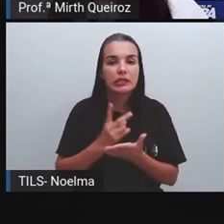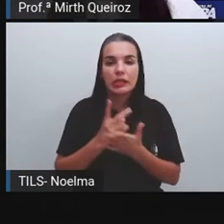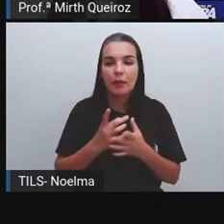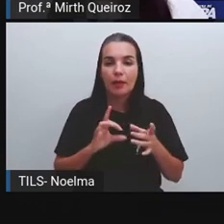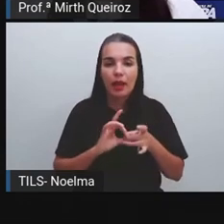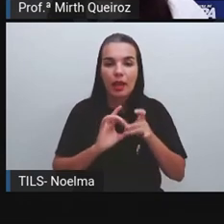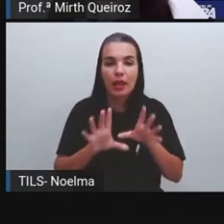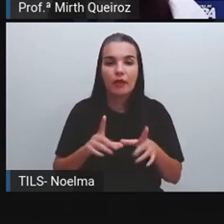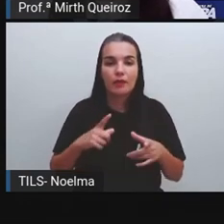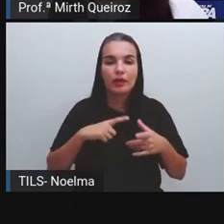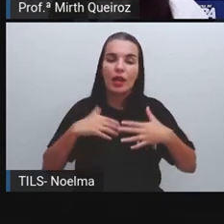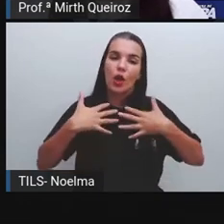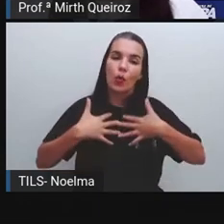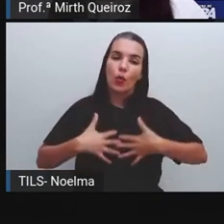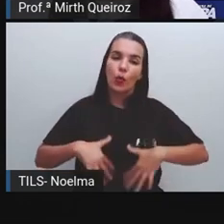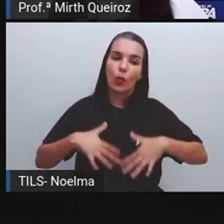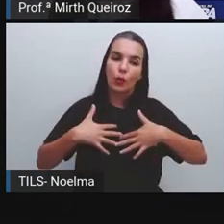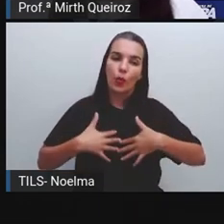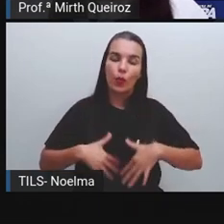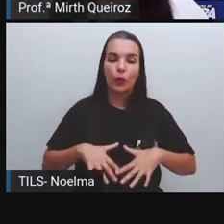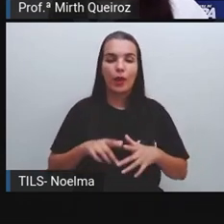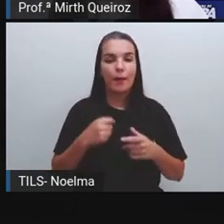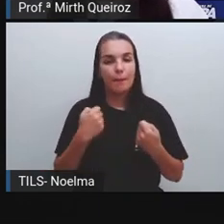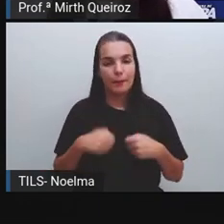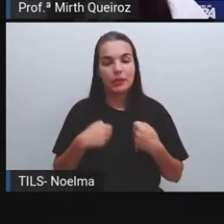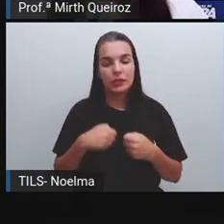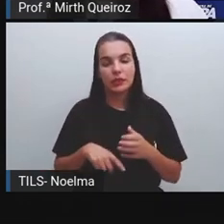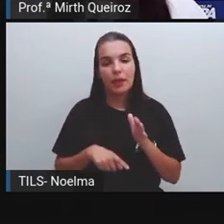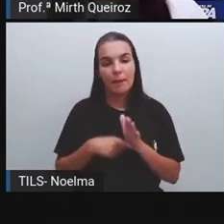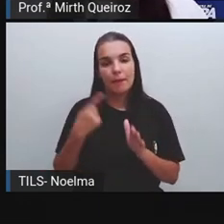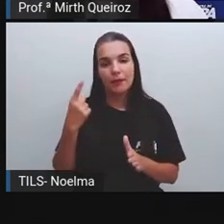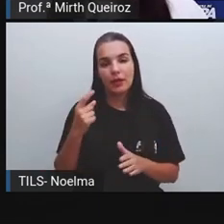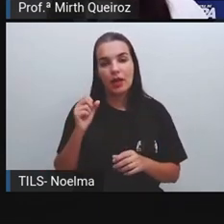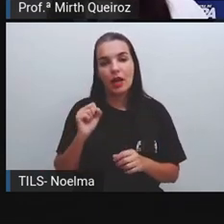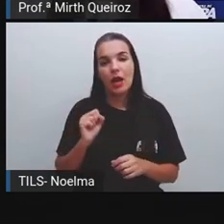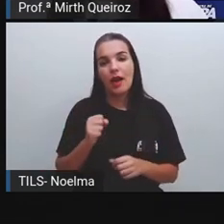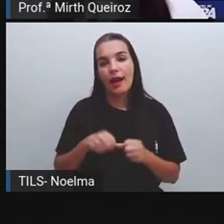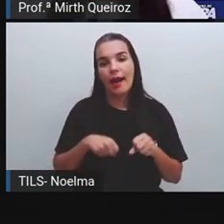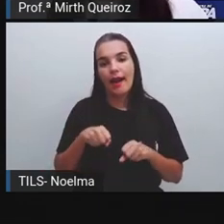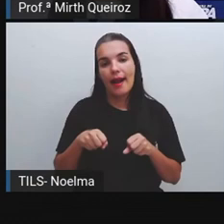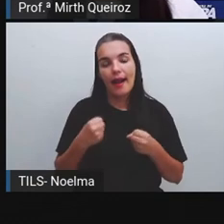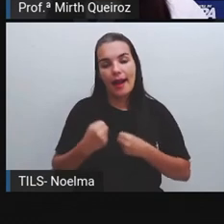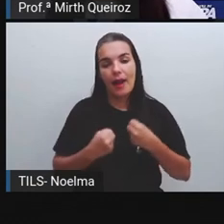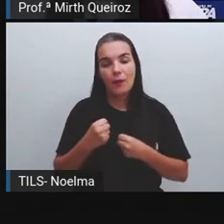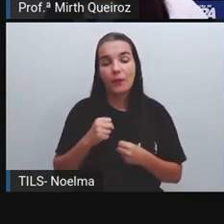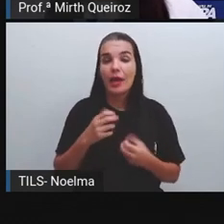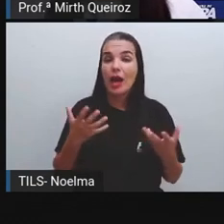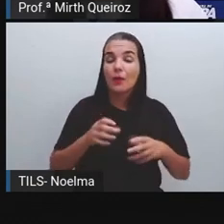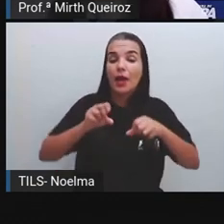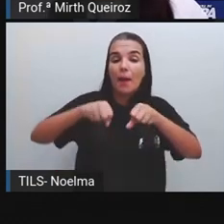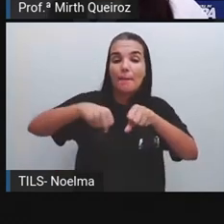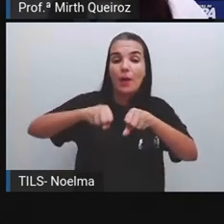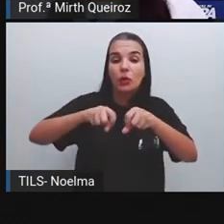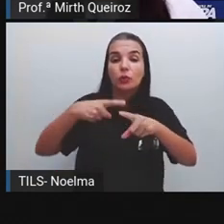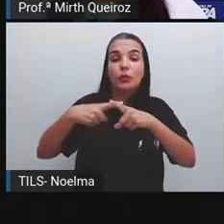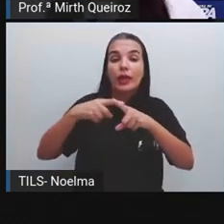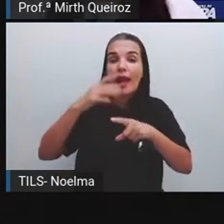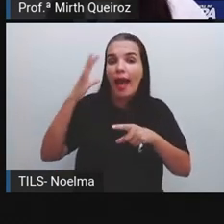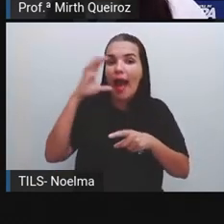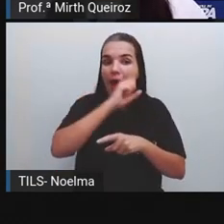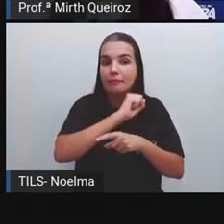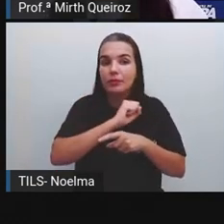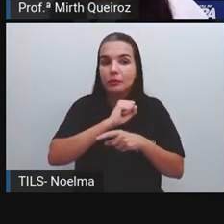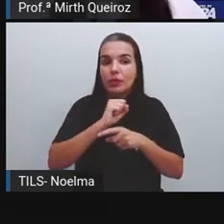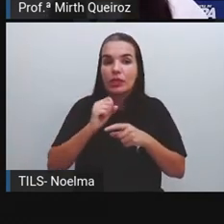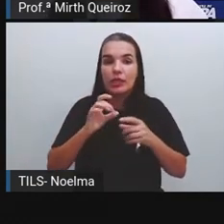mais confortável, por isso que as pessoas preferem o carro. De moto, as pessoas preferem moto, por ser mais rápido, estar disponível,